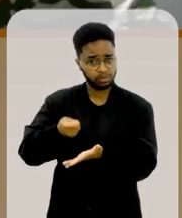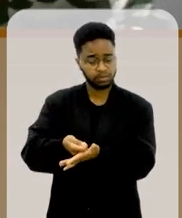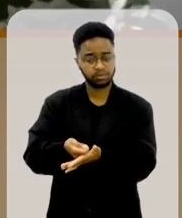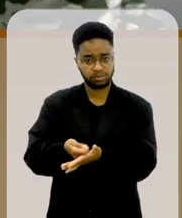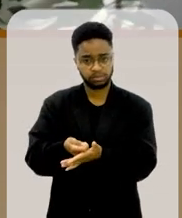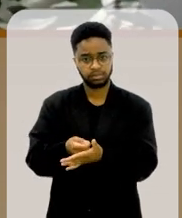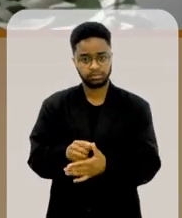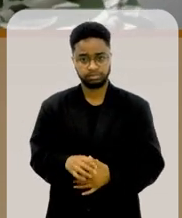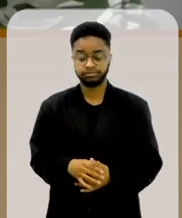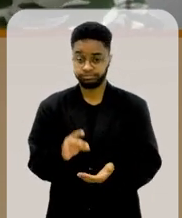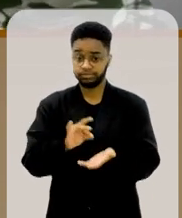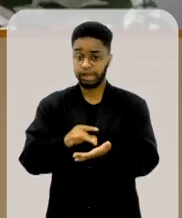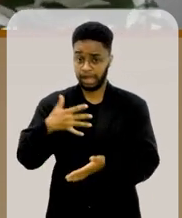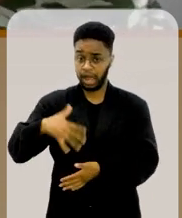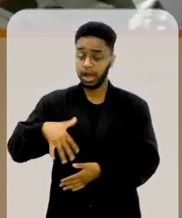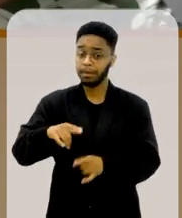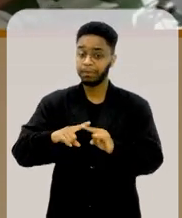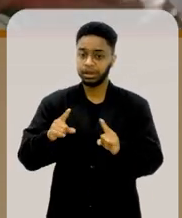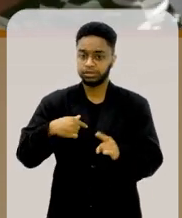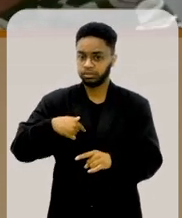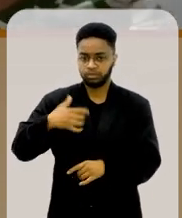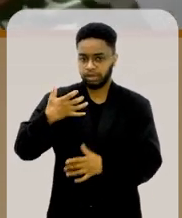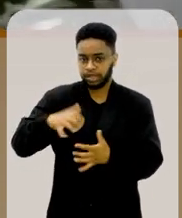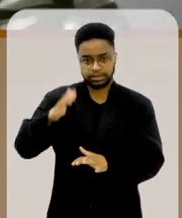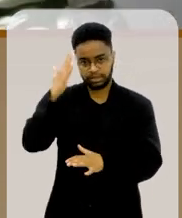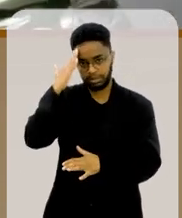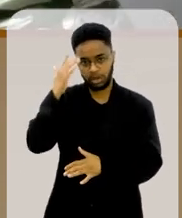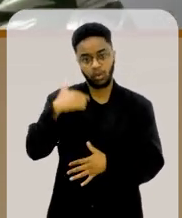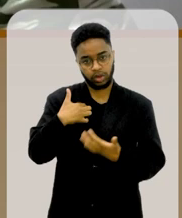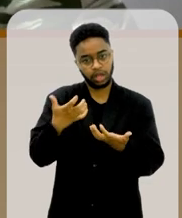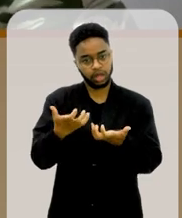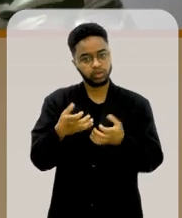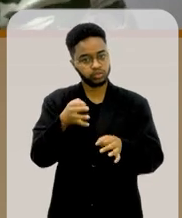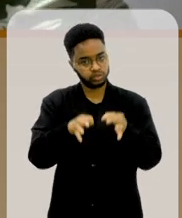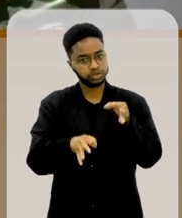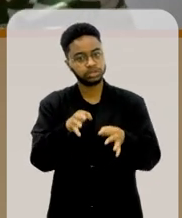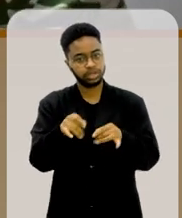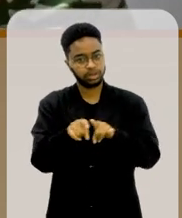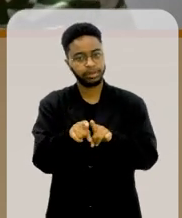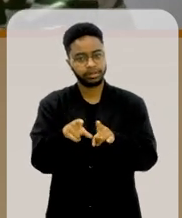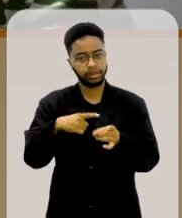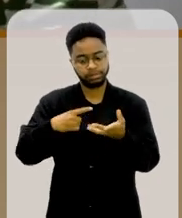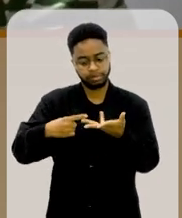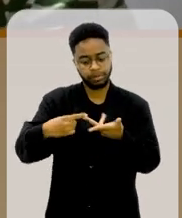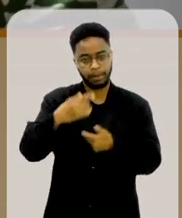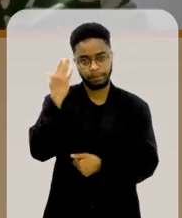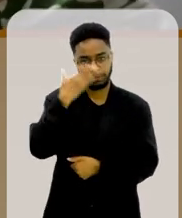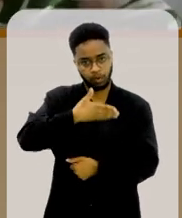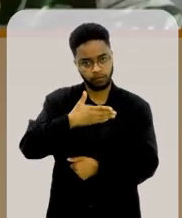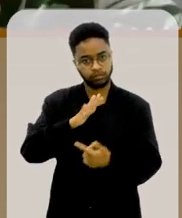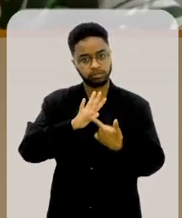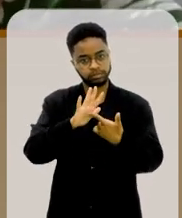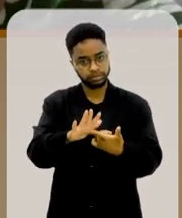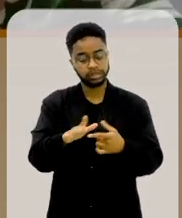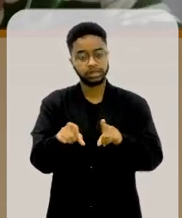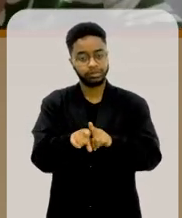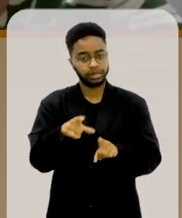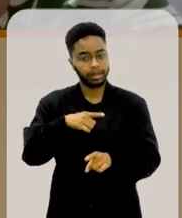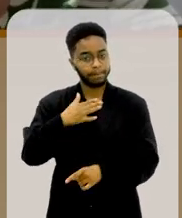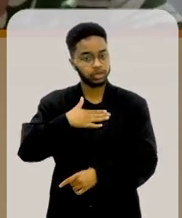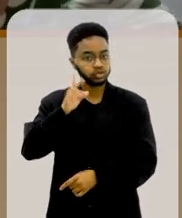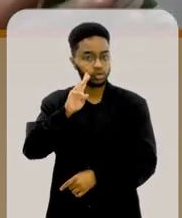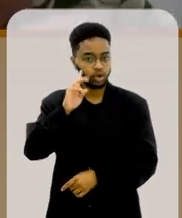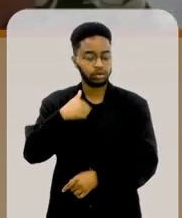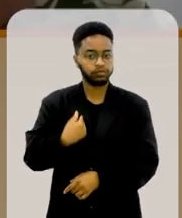Muito caro. Mas eu não queria saber. Eu estava lutando por justiça e eu tinha ali as provas dos autos, eu tinha ali a minha história e eu